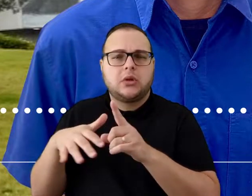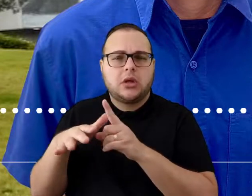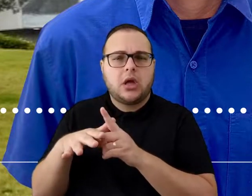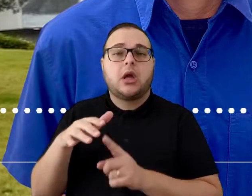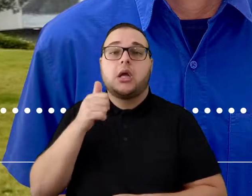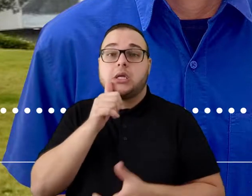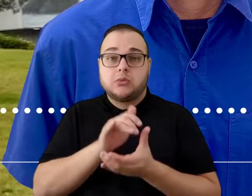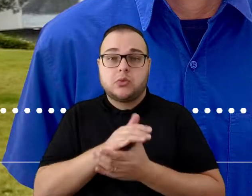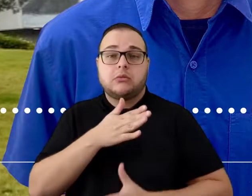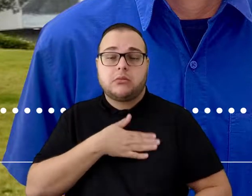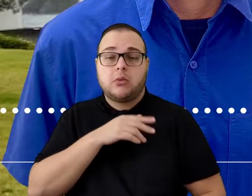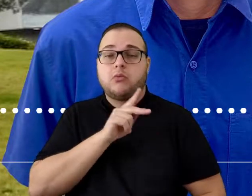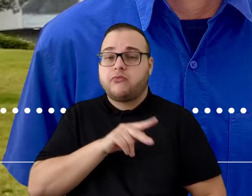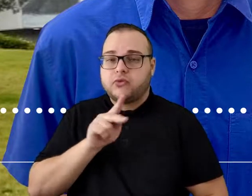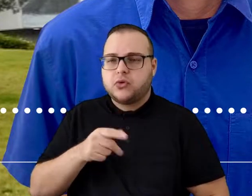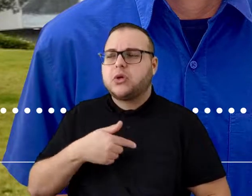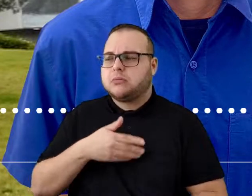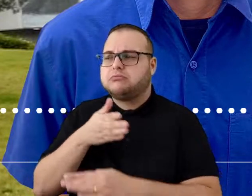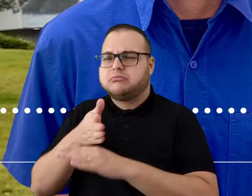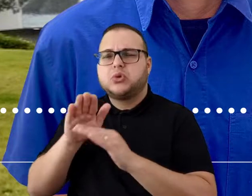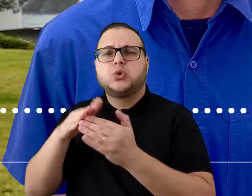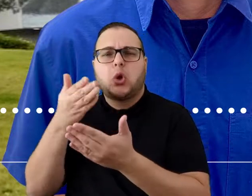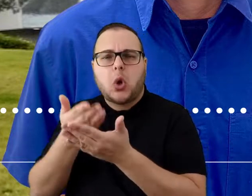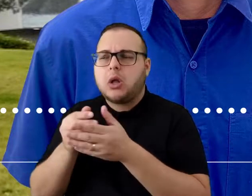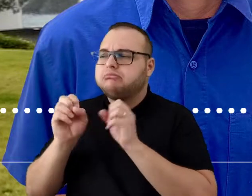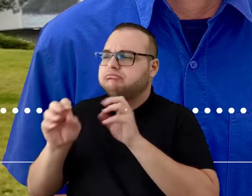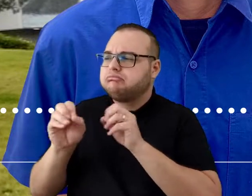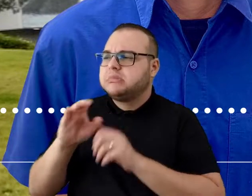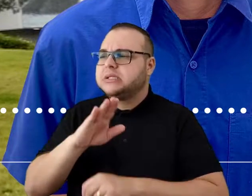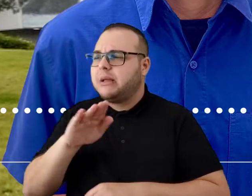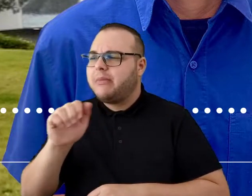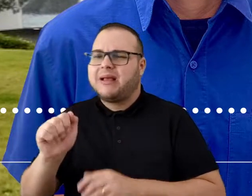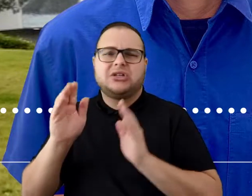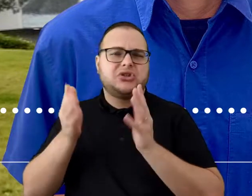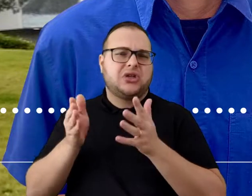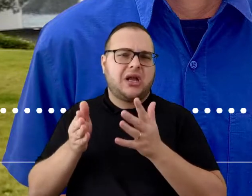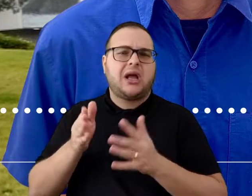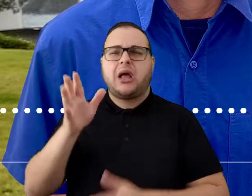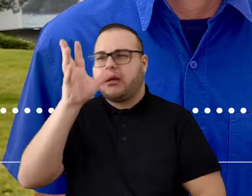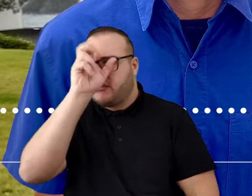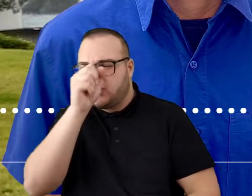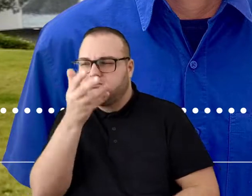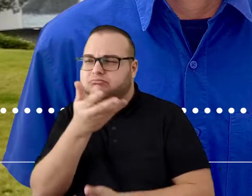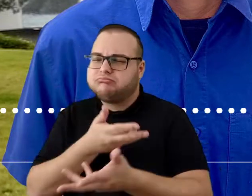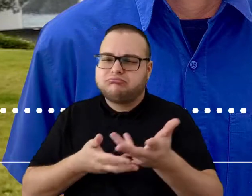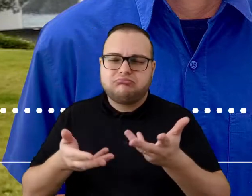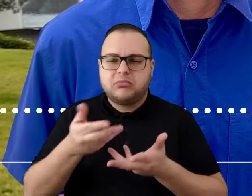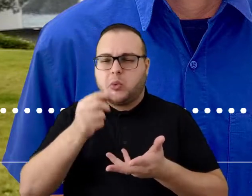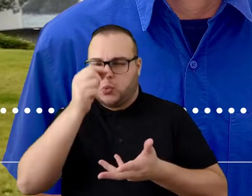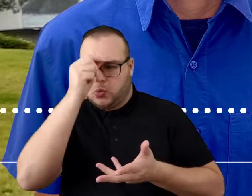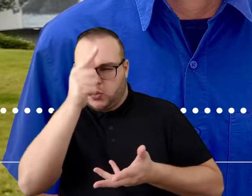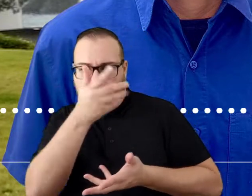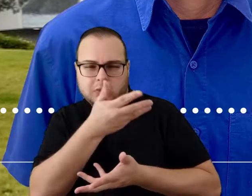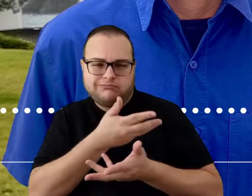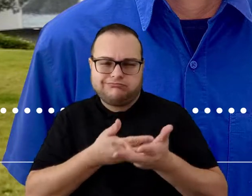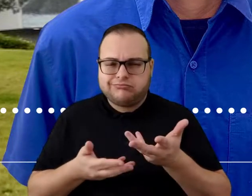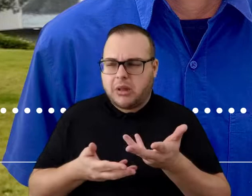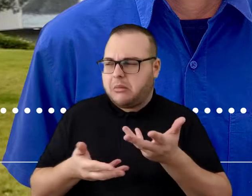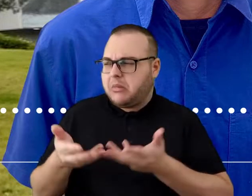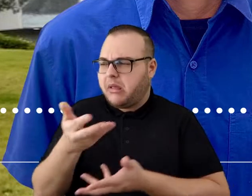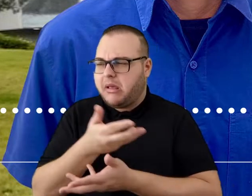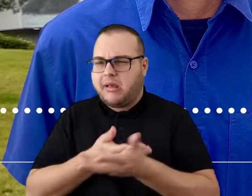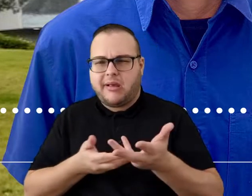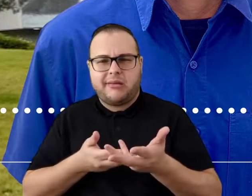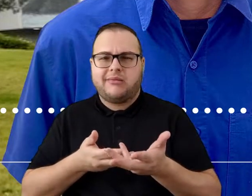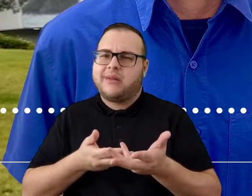em escola falar da CBA, né? Eu acho que todo dia é um aprendizado, e todo dia tem pessoas, né? Trocando culturas e aprendizados, e estamos